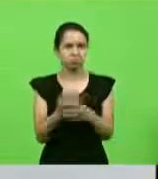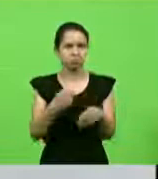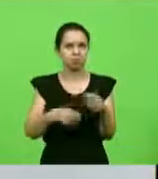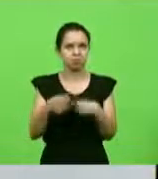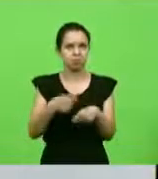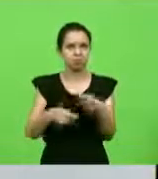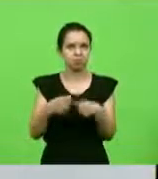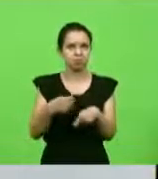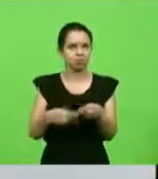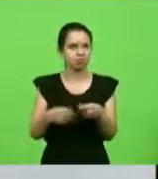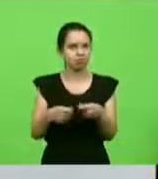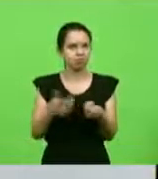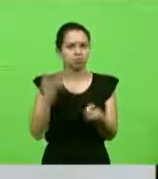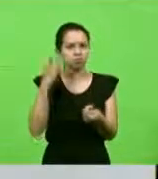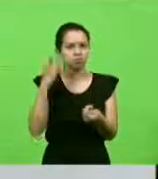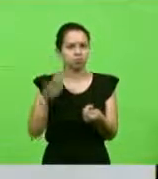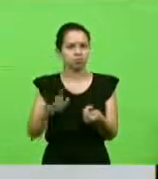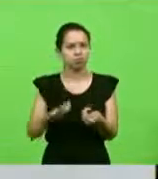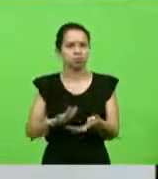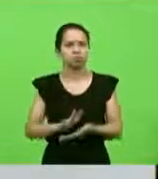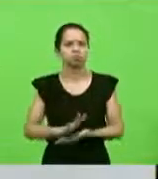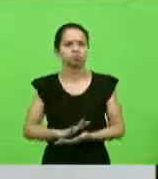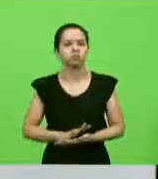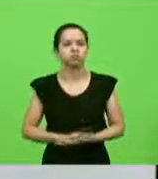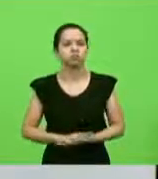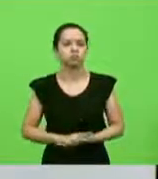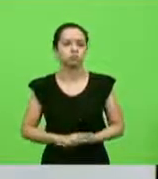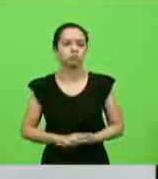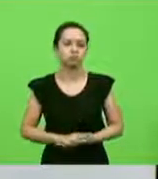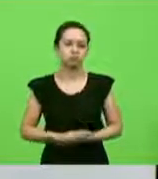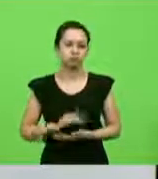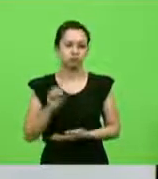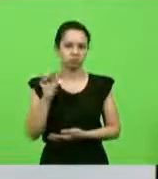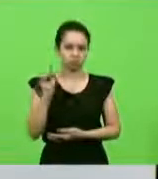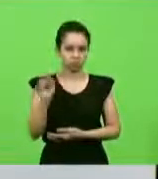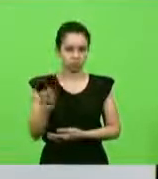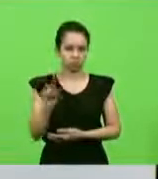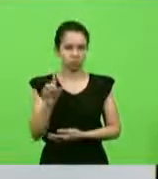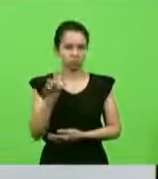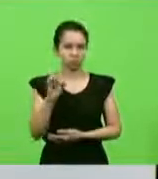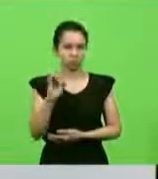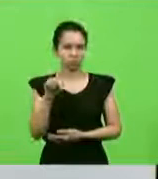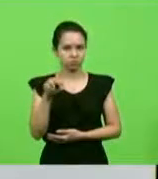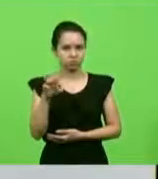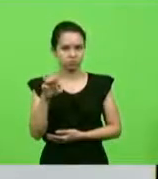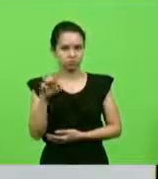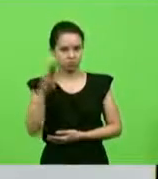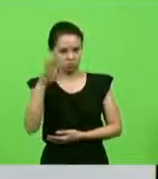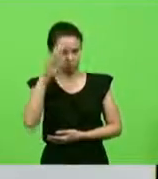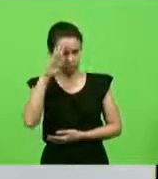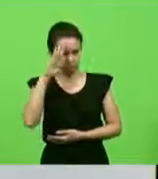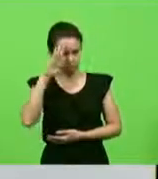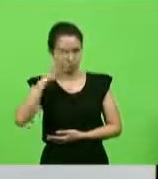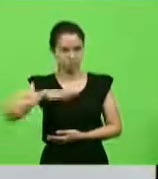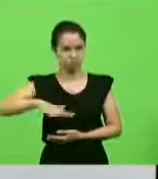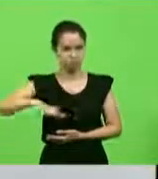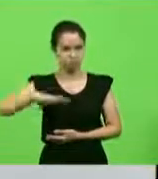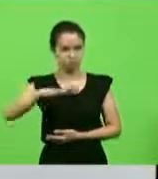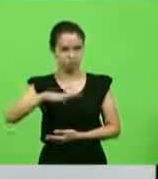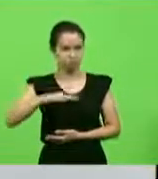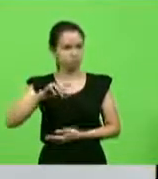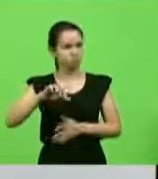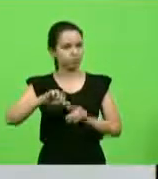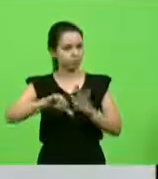administrativo, é isso, processo, é isso aí. Ele, o Dunei, comandante geral, comete o